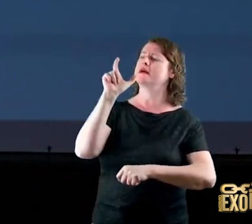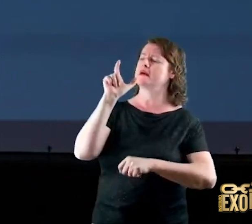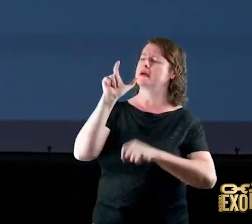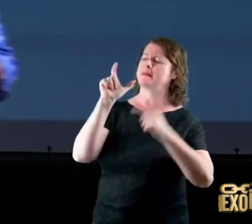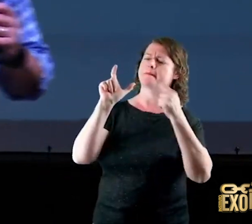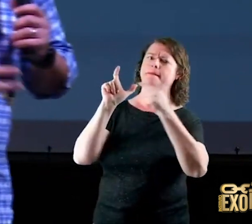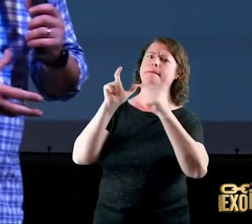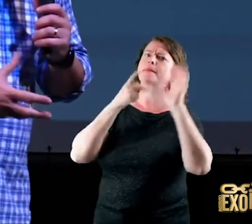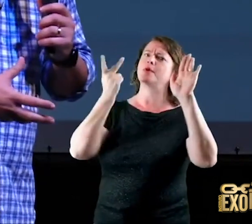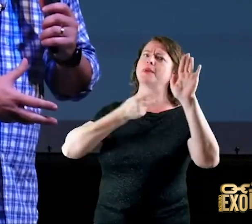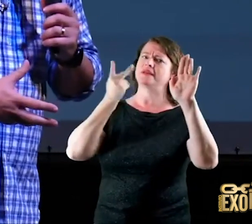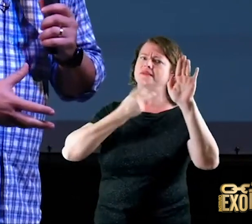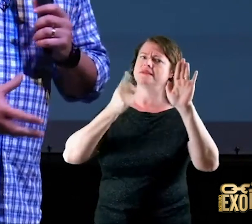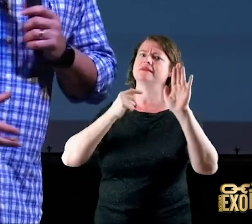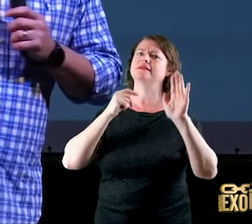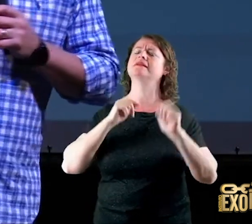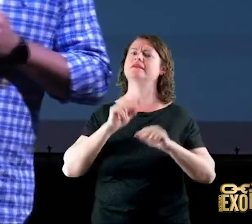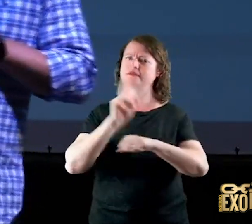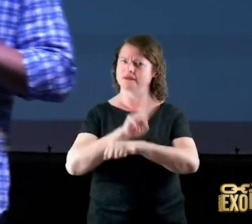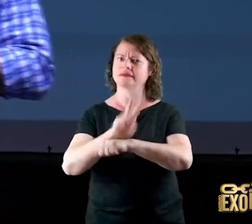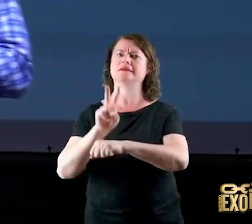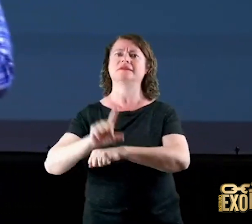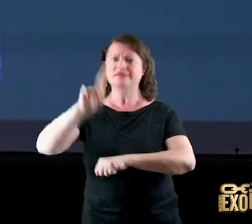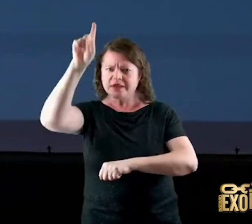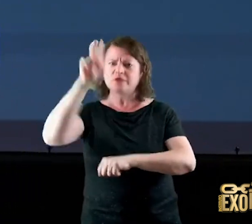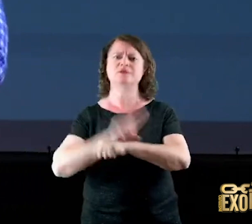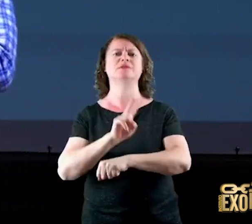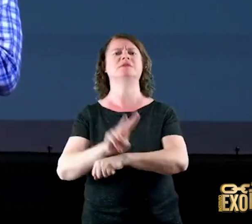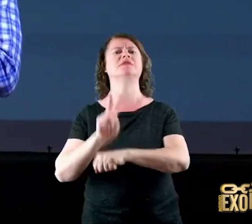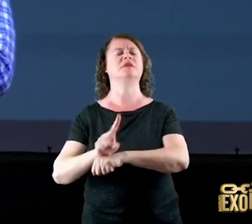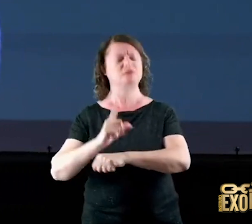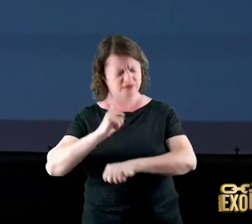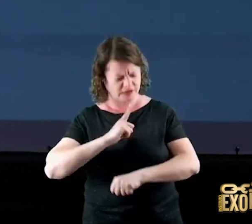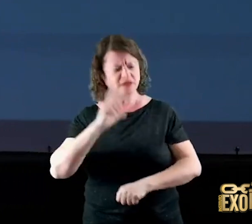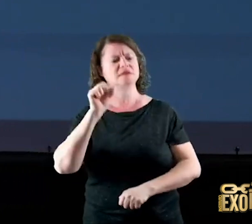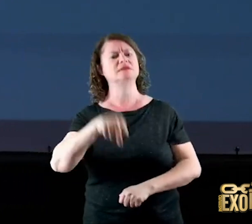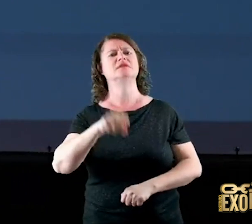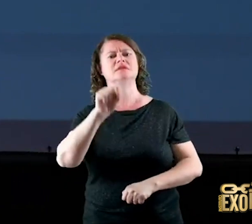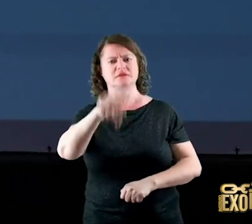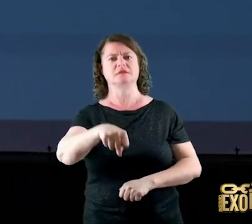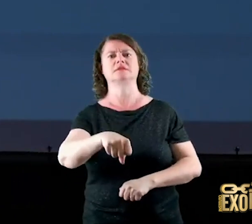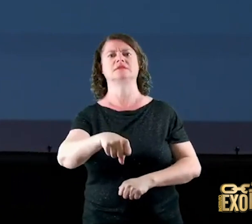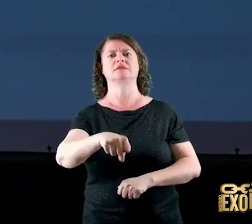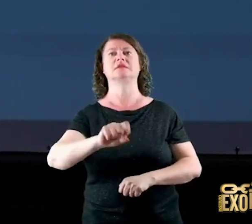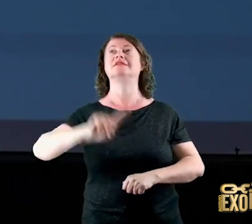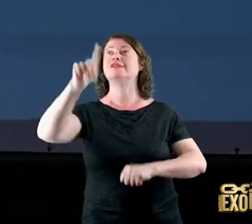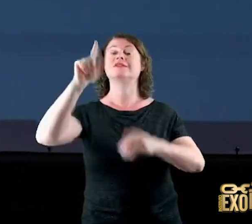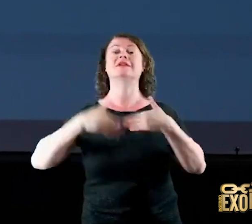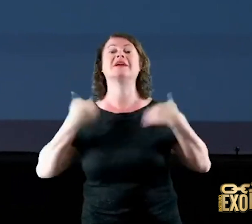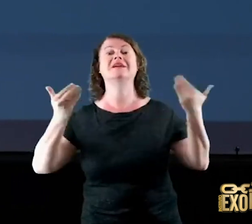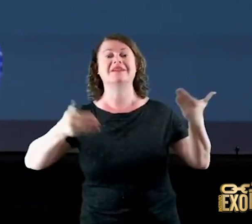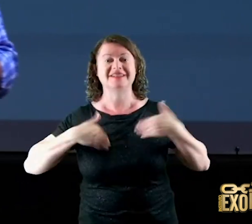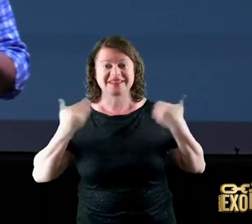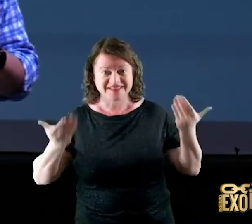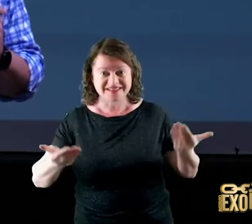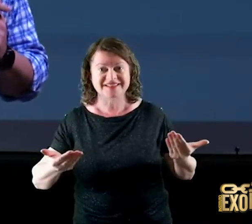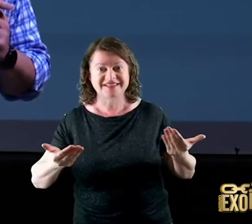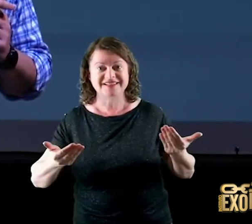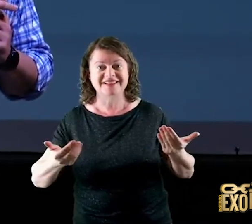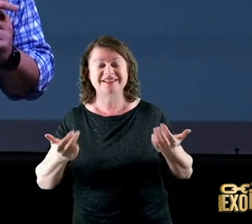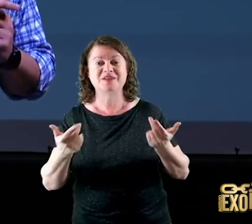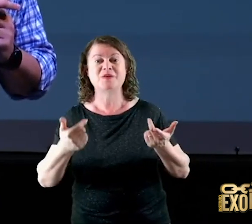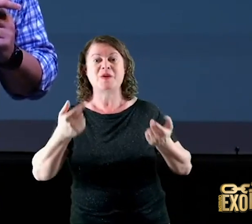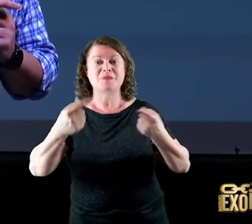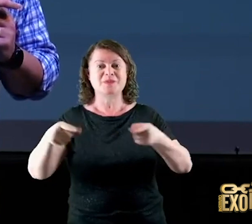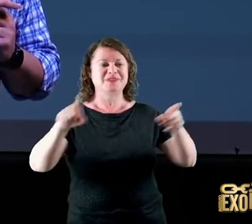um Deus de proteção existe sim um Deus que se alegra com com cânticos de livramento para a sua